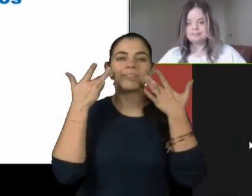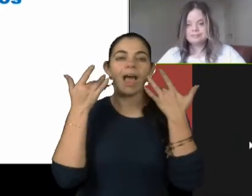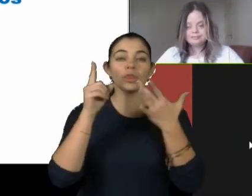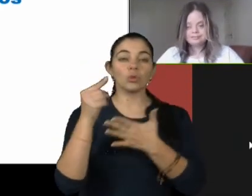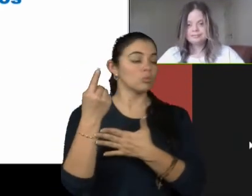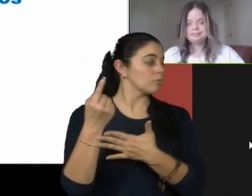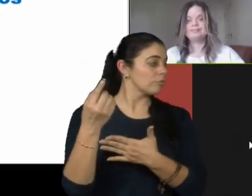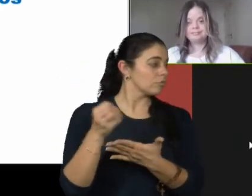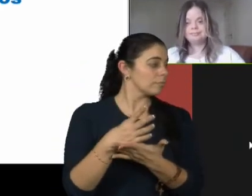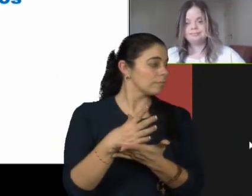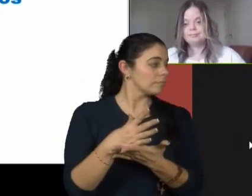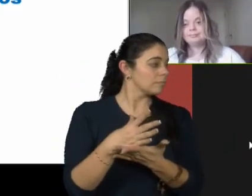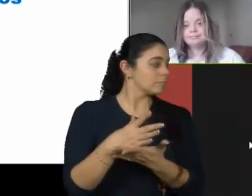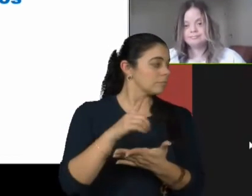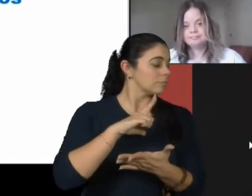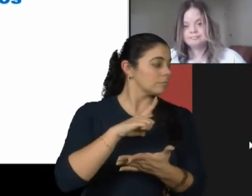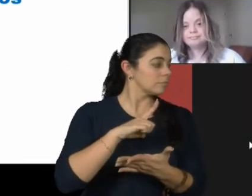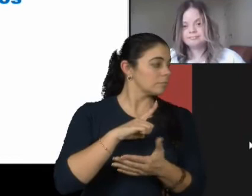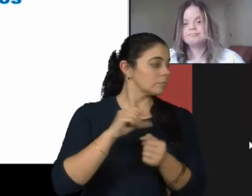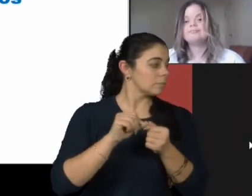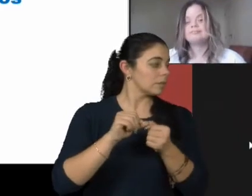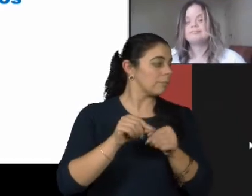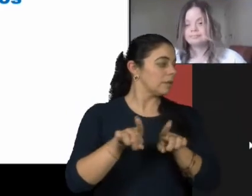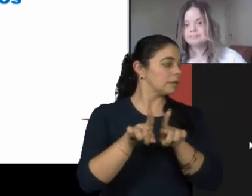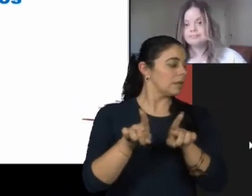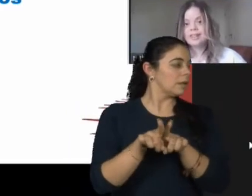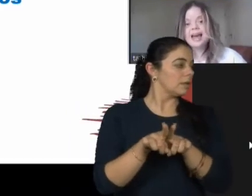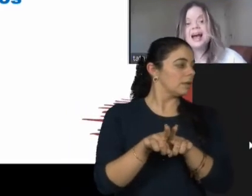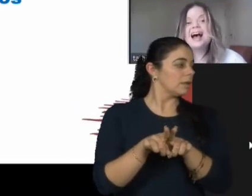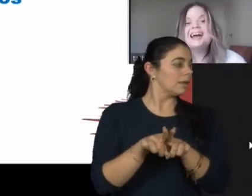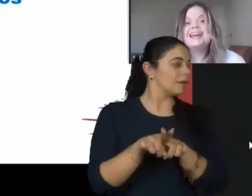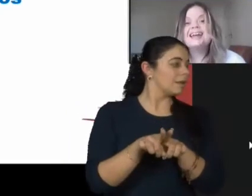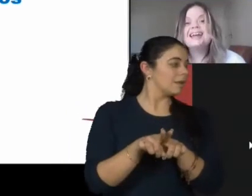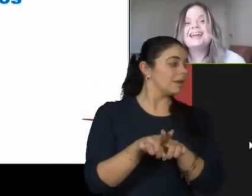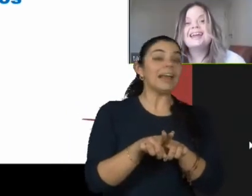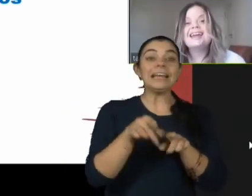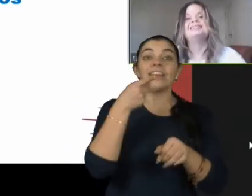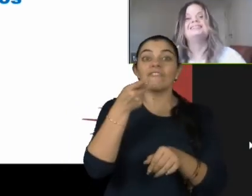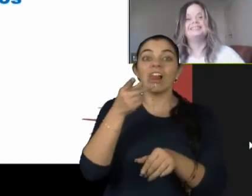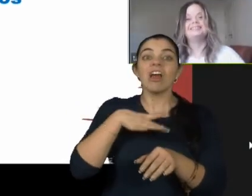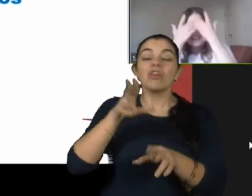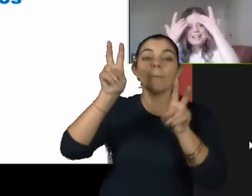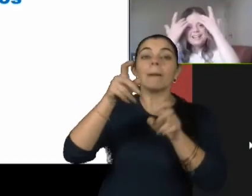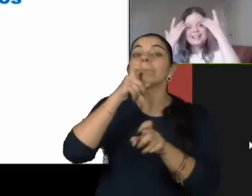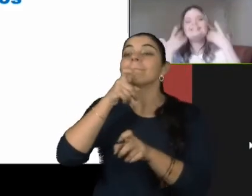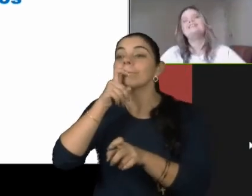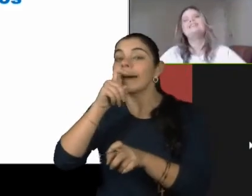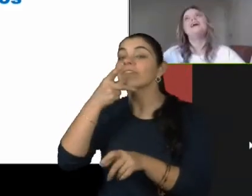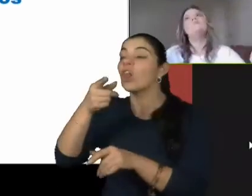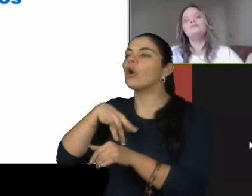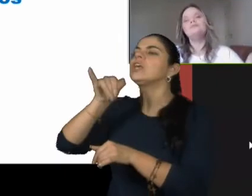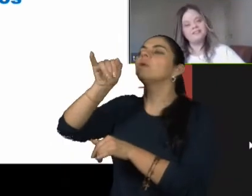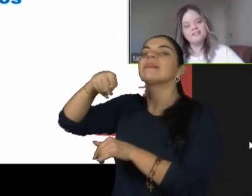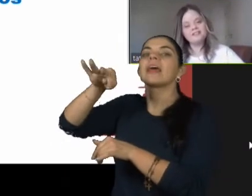E além disso, você tem esse lance do intercâmbio que você pediu para colocar. pode comentar. Ah, é. Gente, é